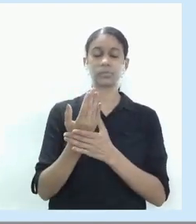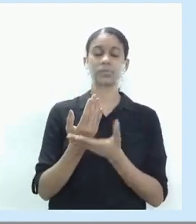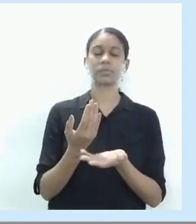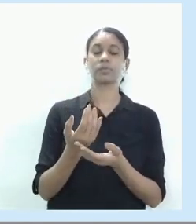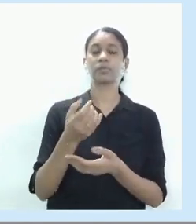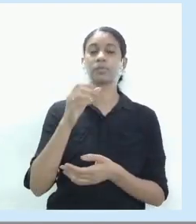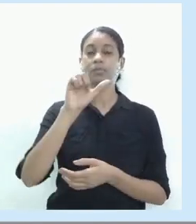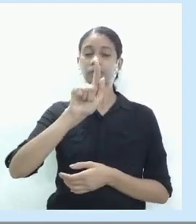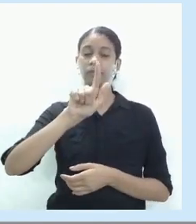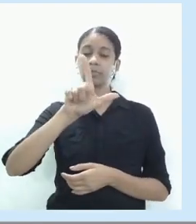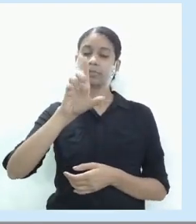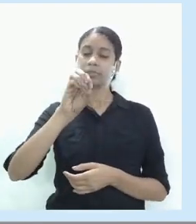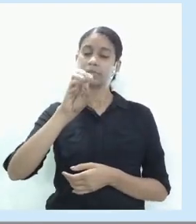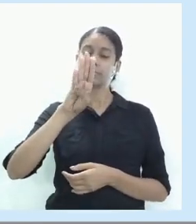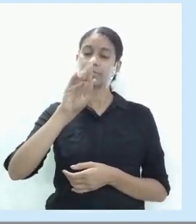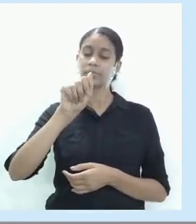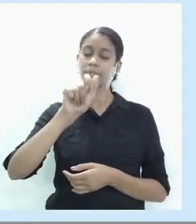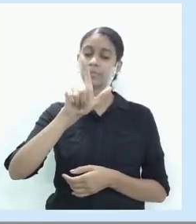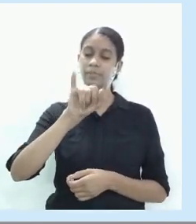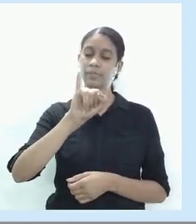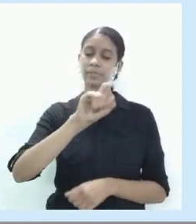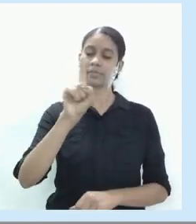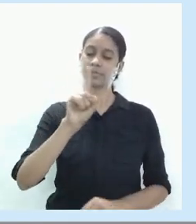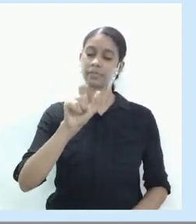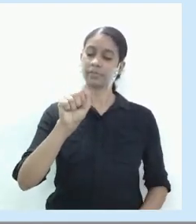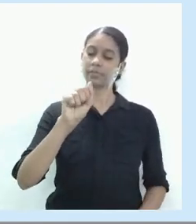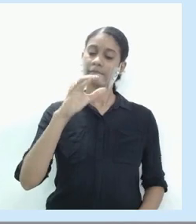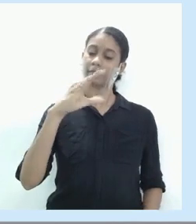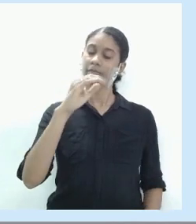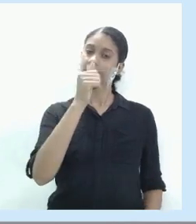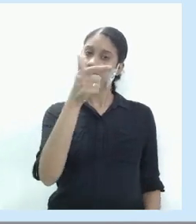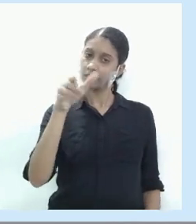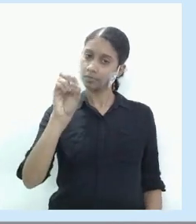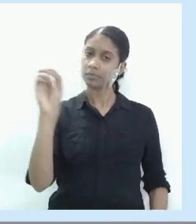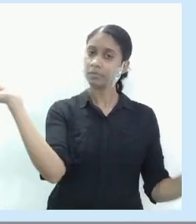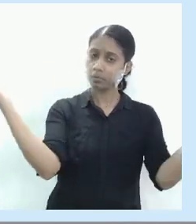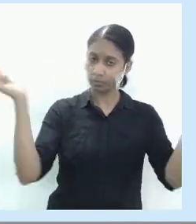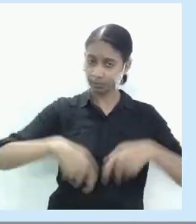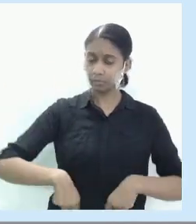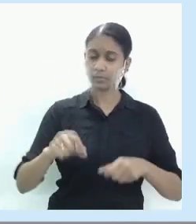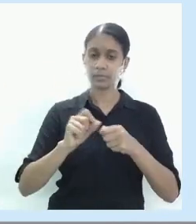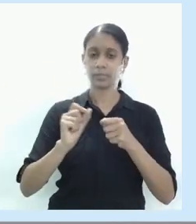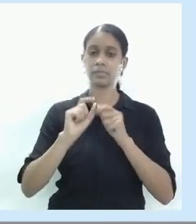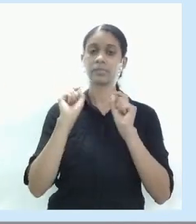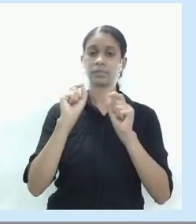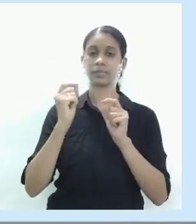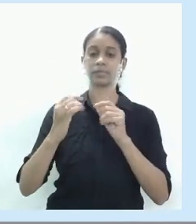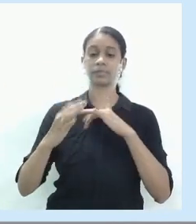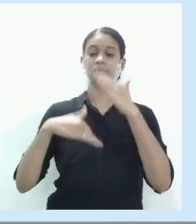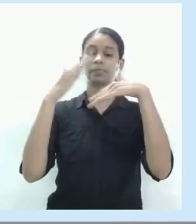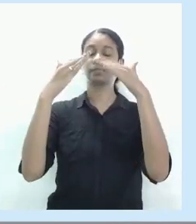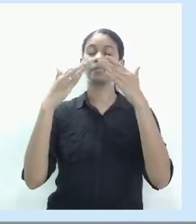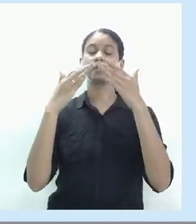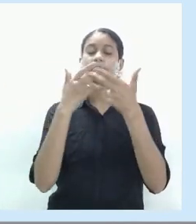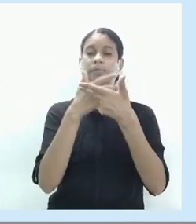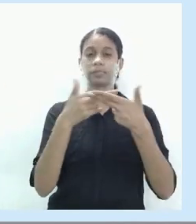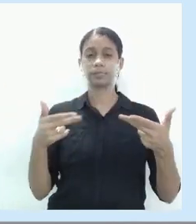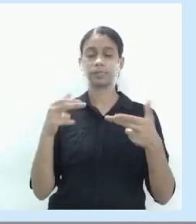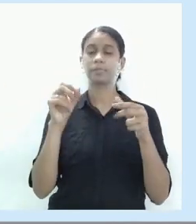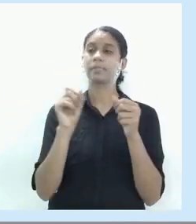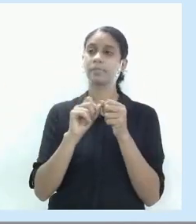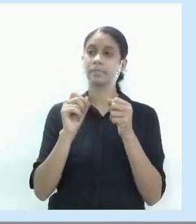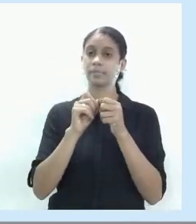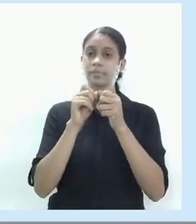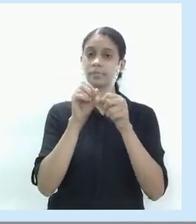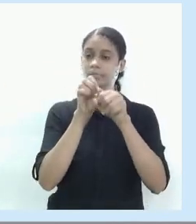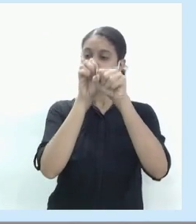globalizados. Eu posso produzir, desenvolver produtos e distribuí-los em escala global da